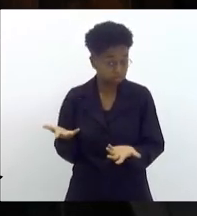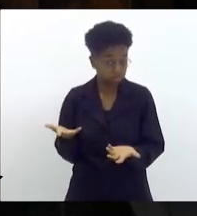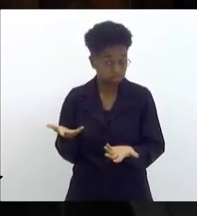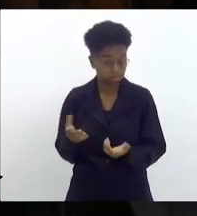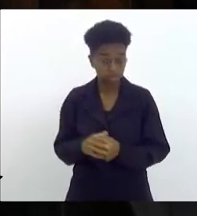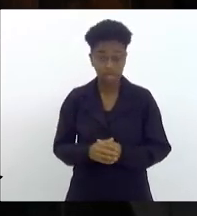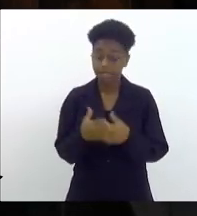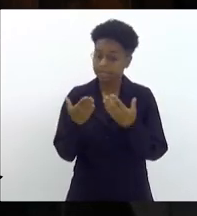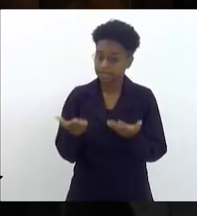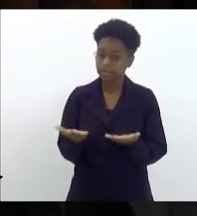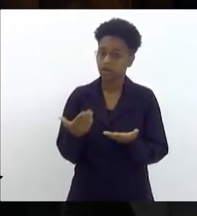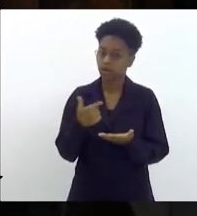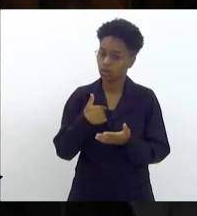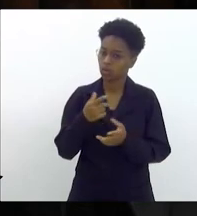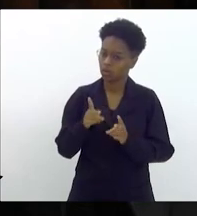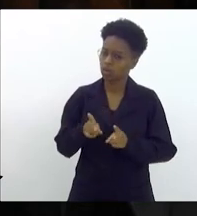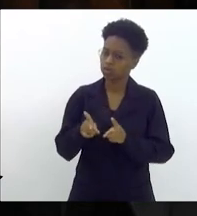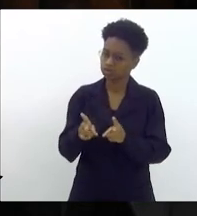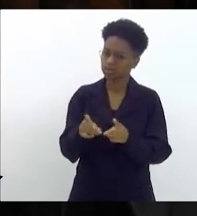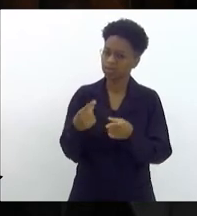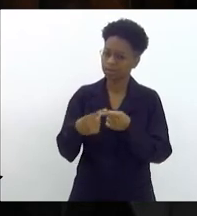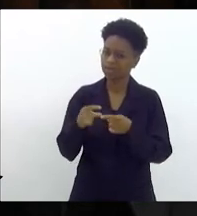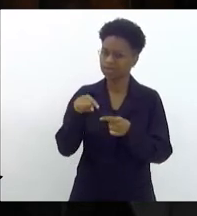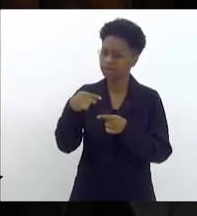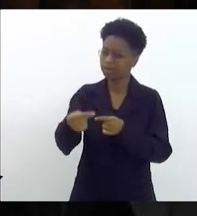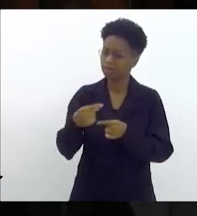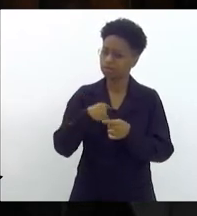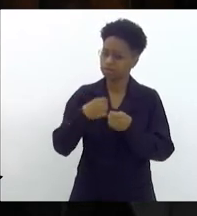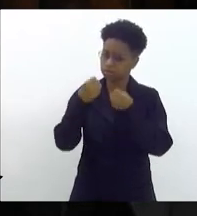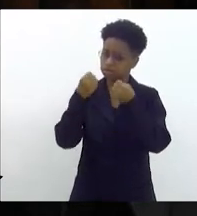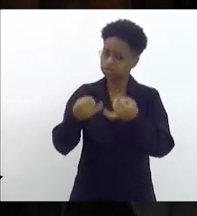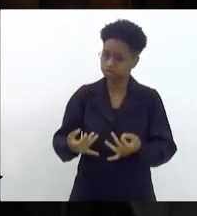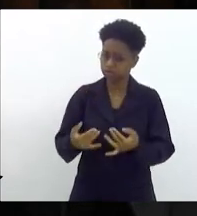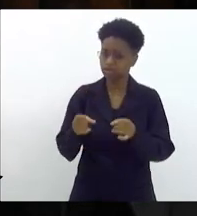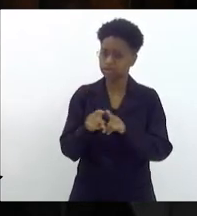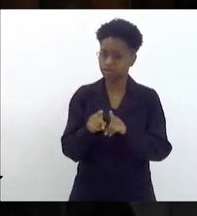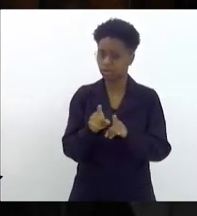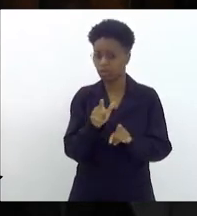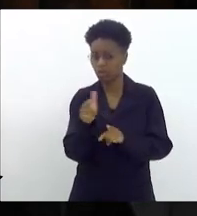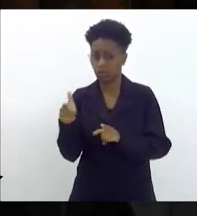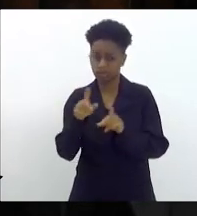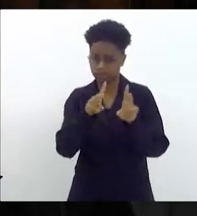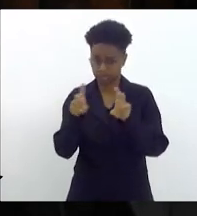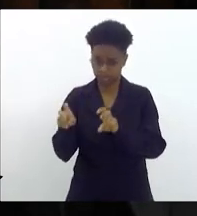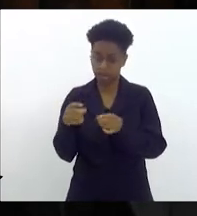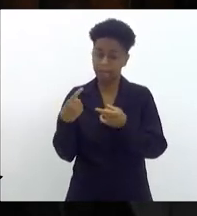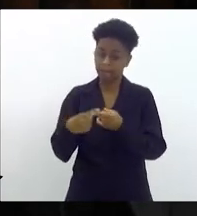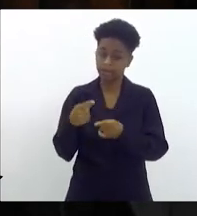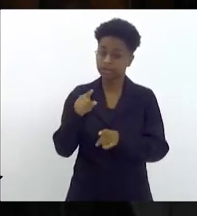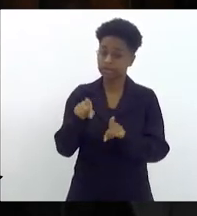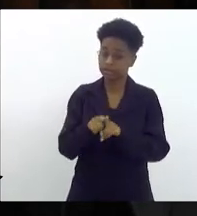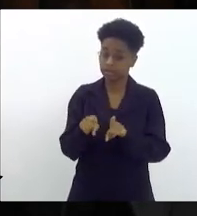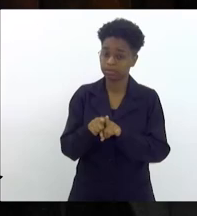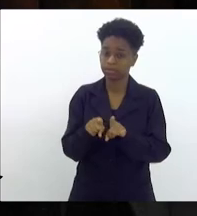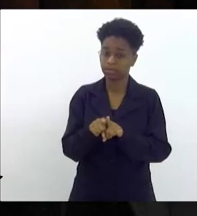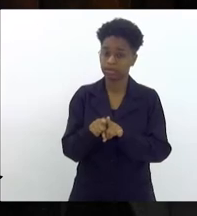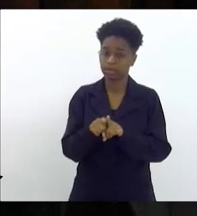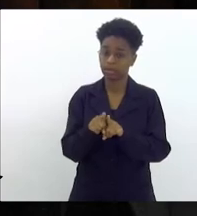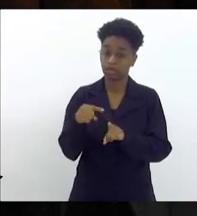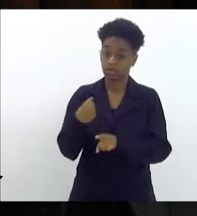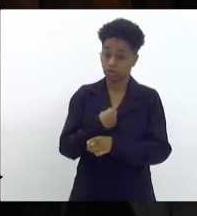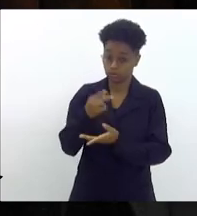Então, eu vou até continuar, porque depois eu quero entrar nas universidades, porque saíram também os índices das nossas